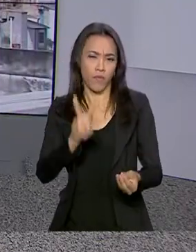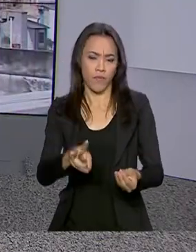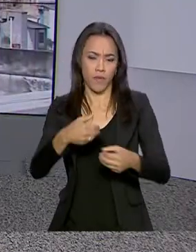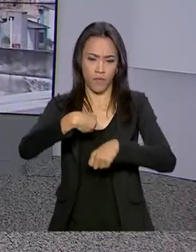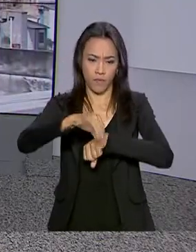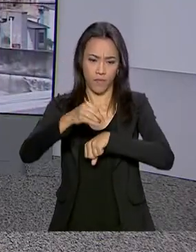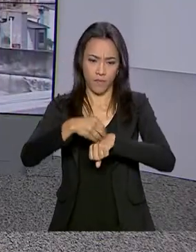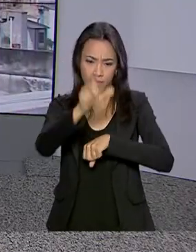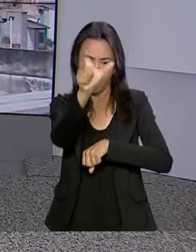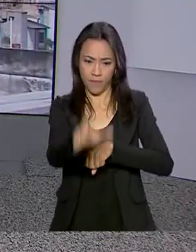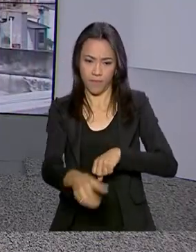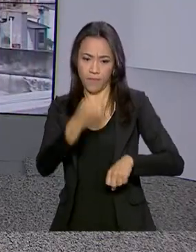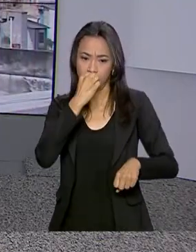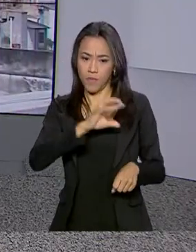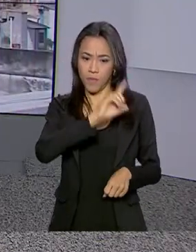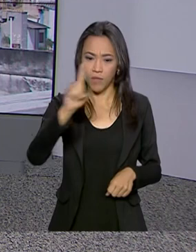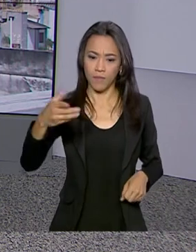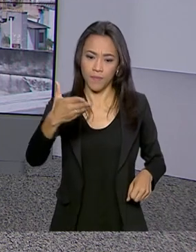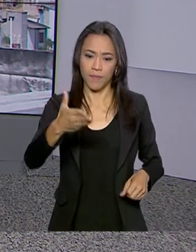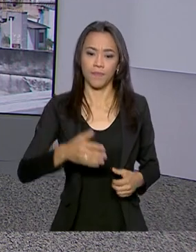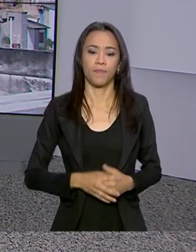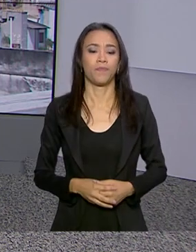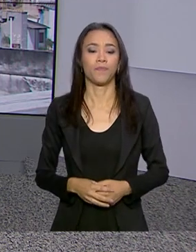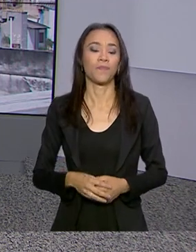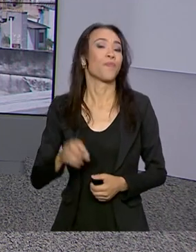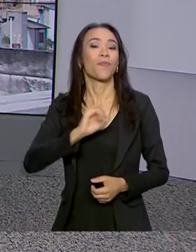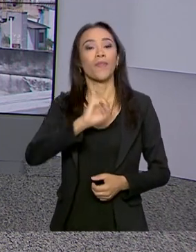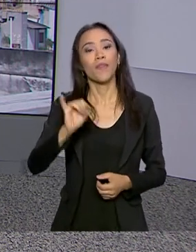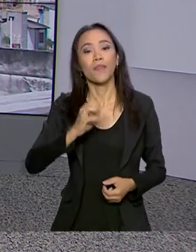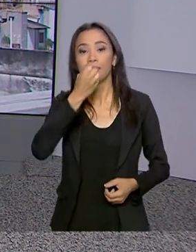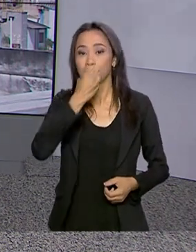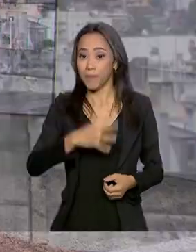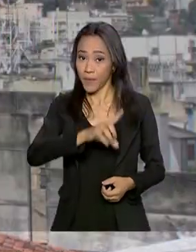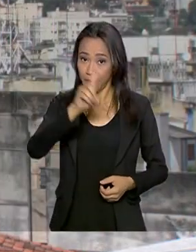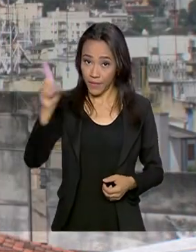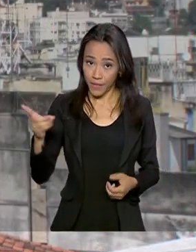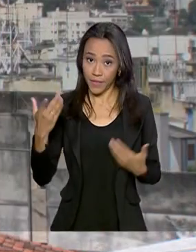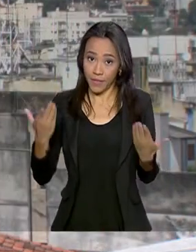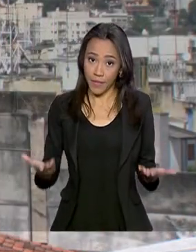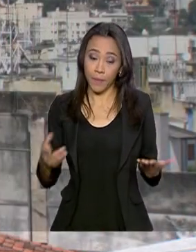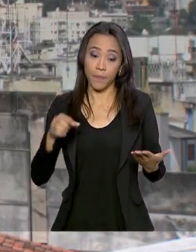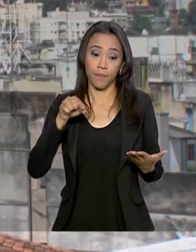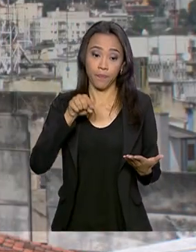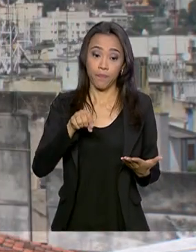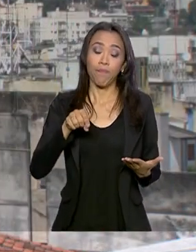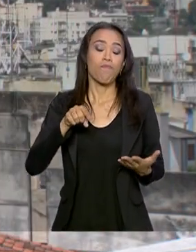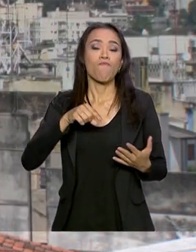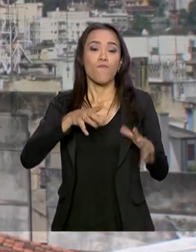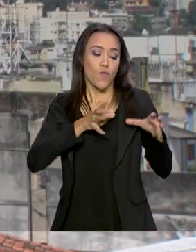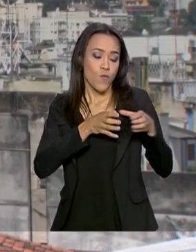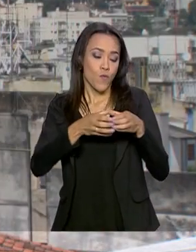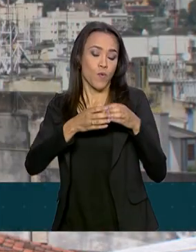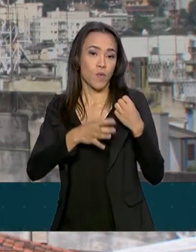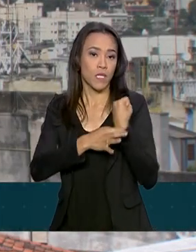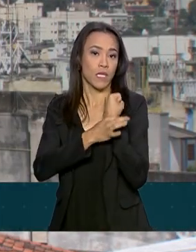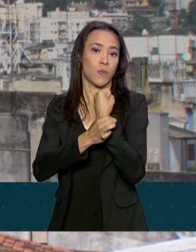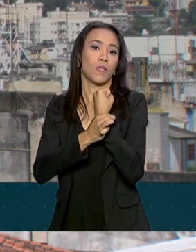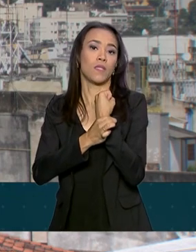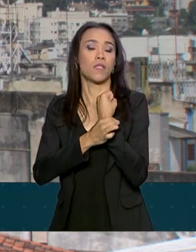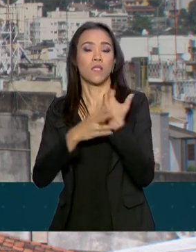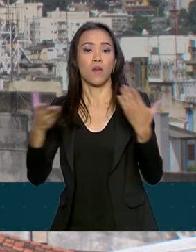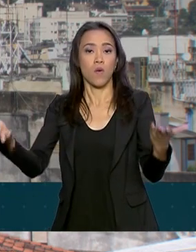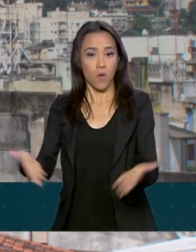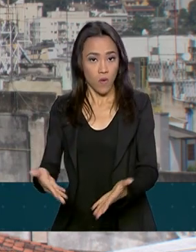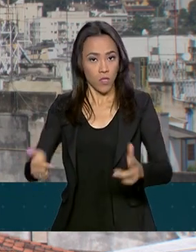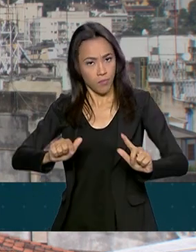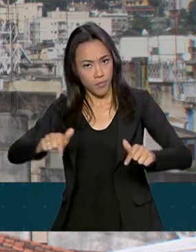Tiago, bom dia pra você. Oi Renata, bom dia. As equipes da Força Nacional de Segurança Pública começam a atuar hoje